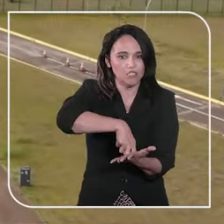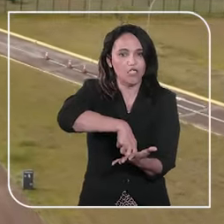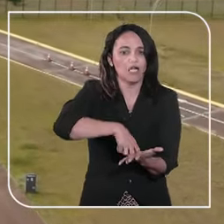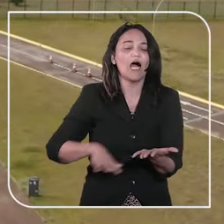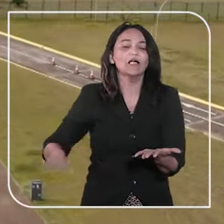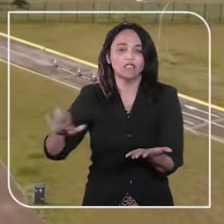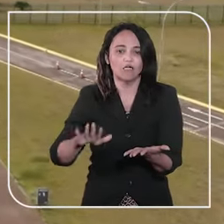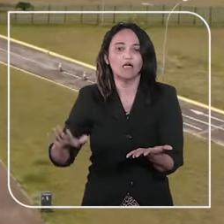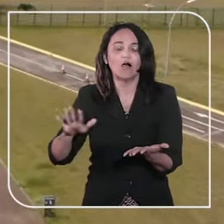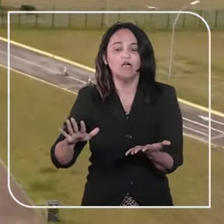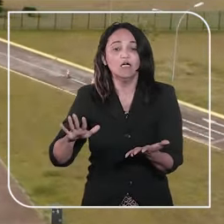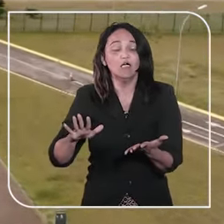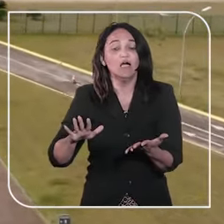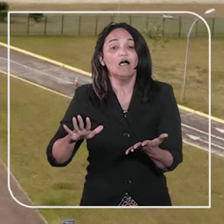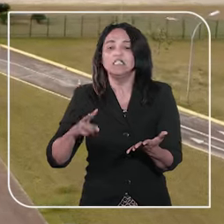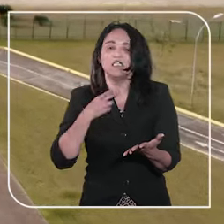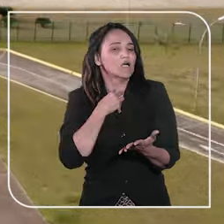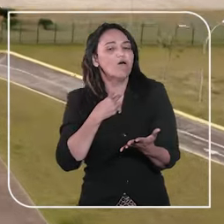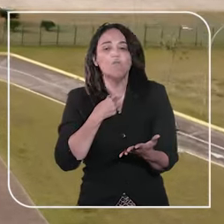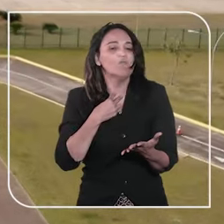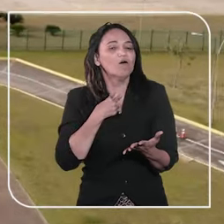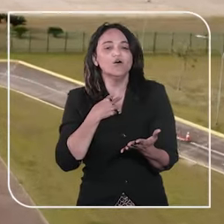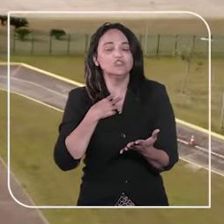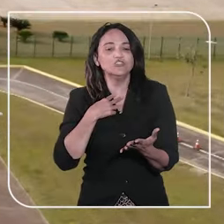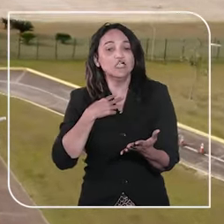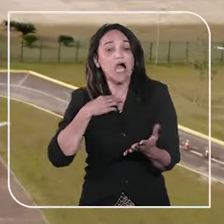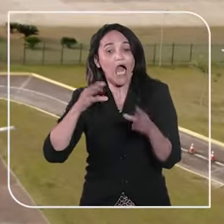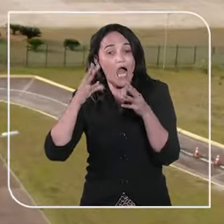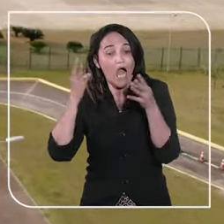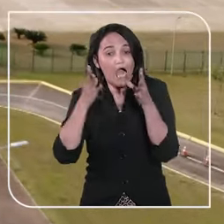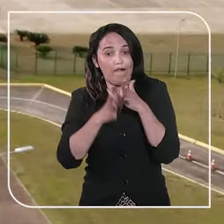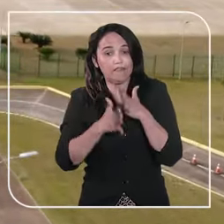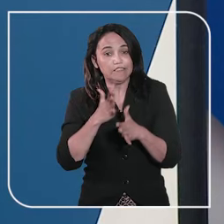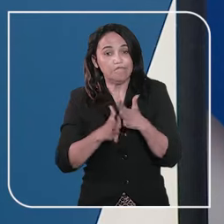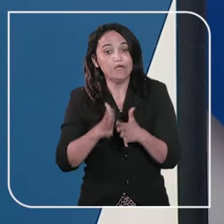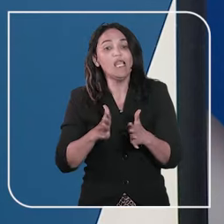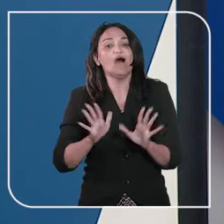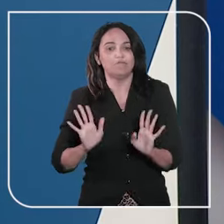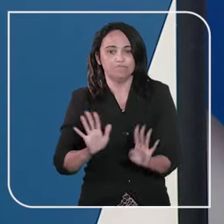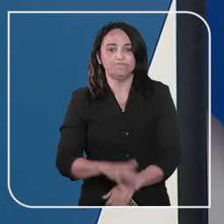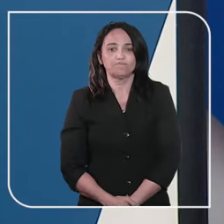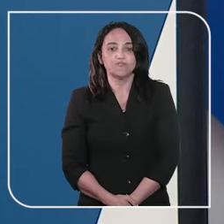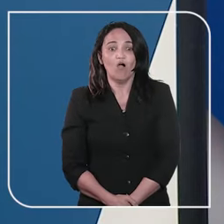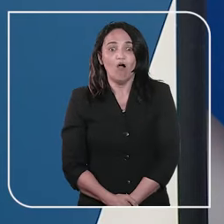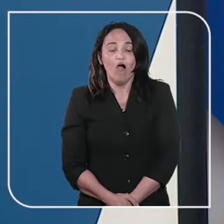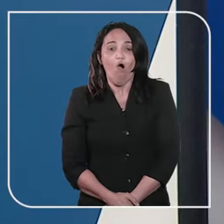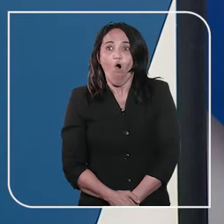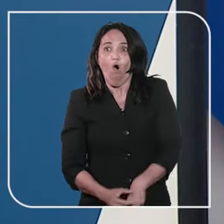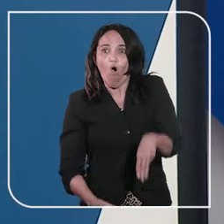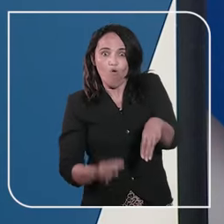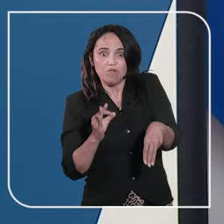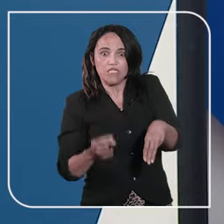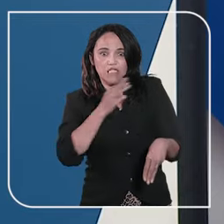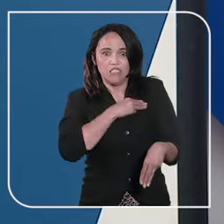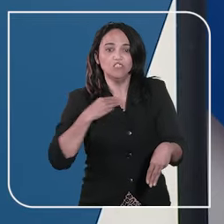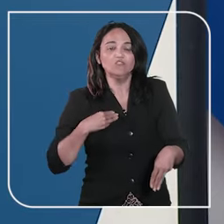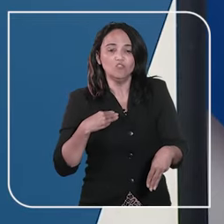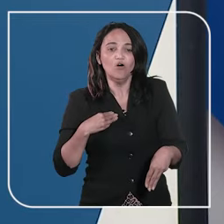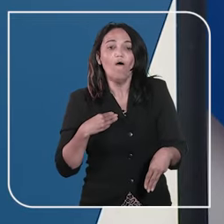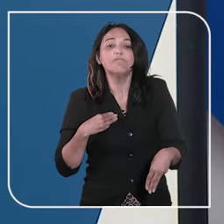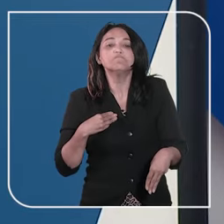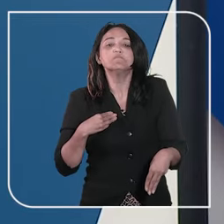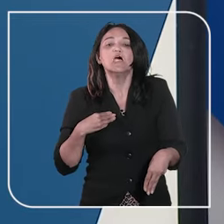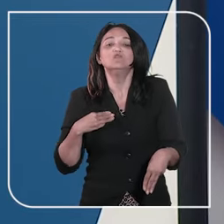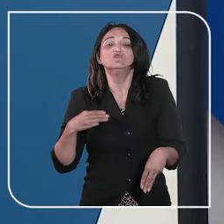ordem pública e não interferir na subsistência do advogado. E o ministro do STJ, Rogério Schetti Cruz,